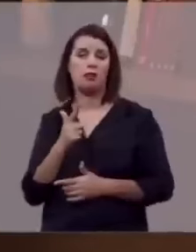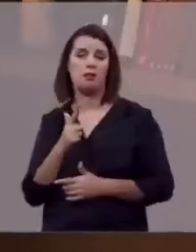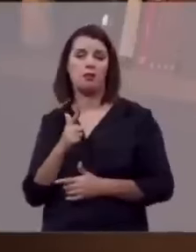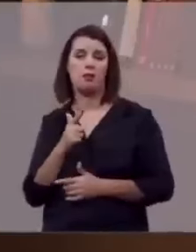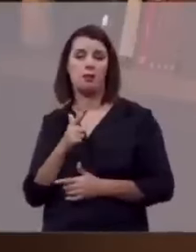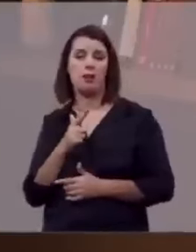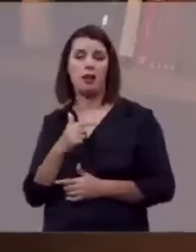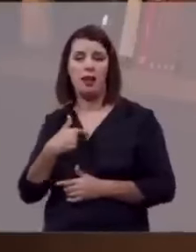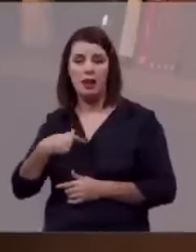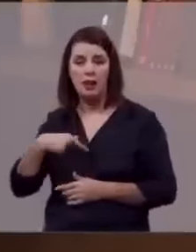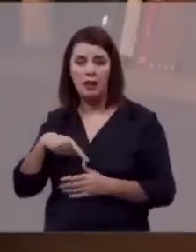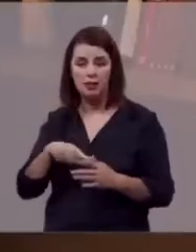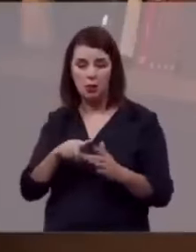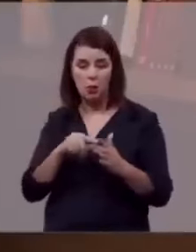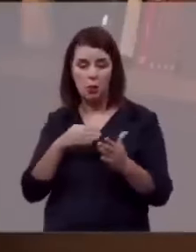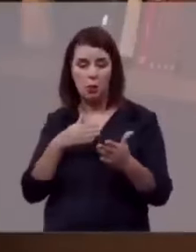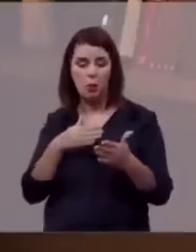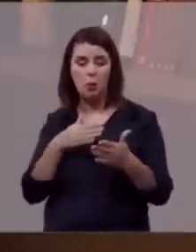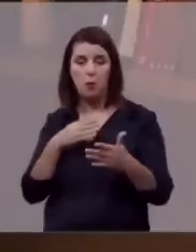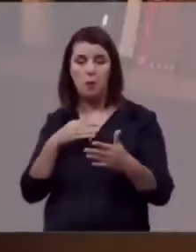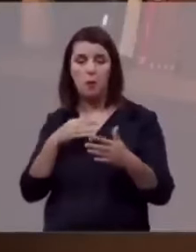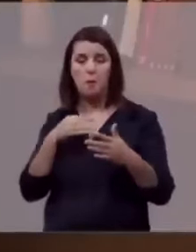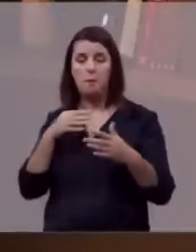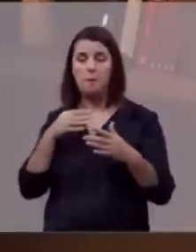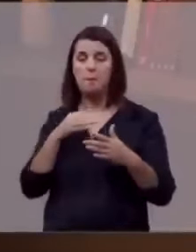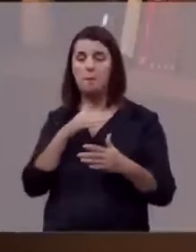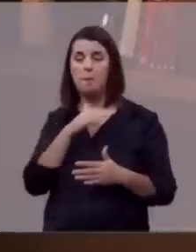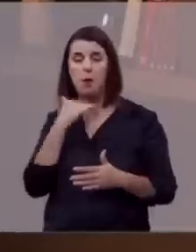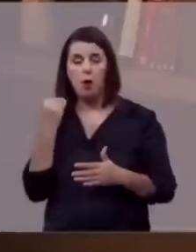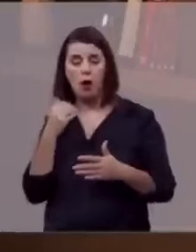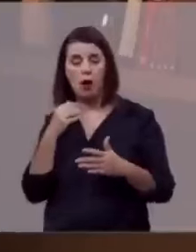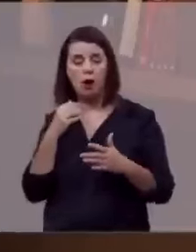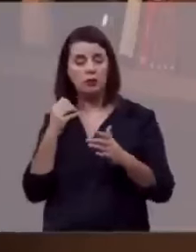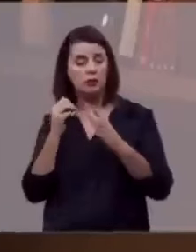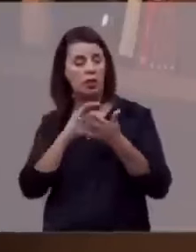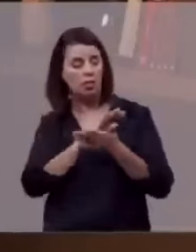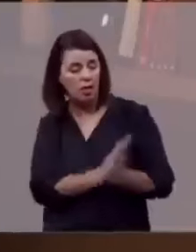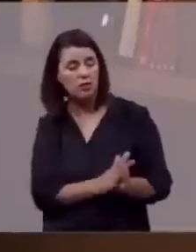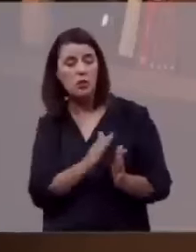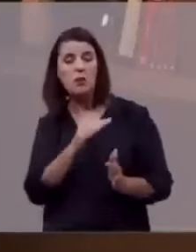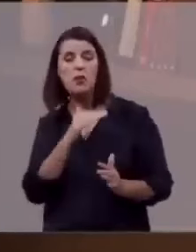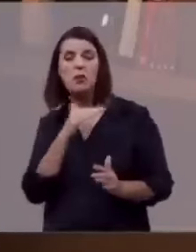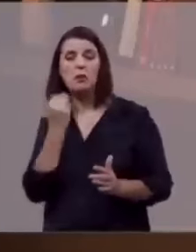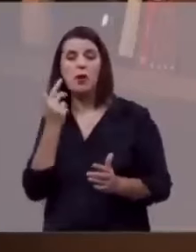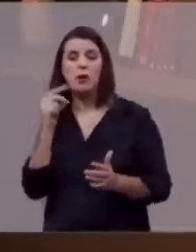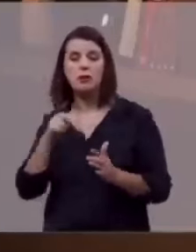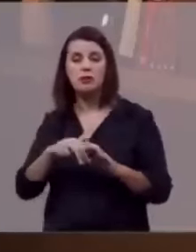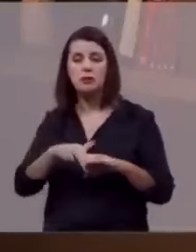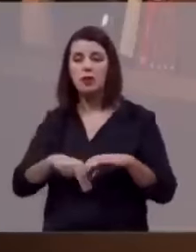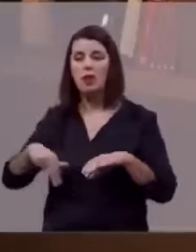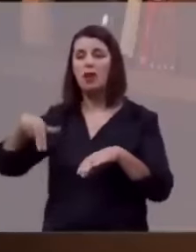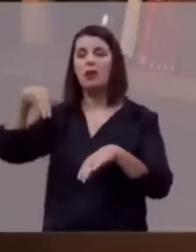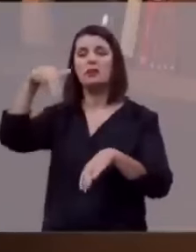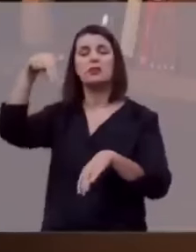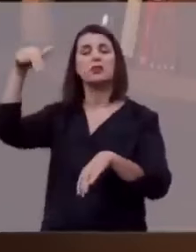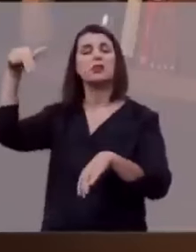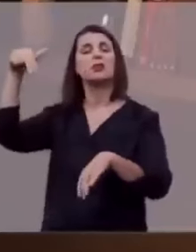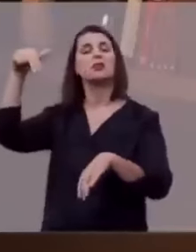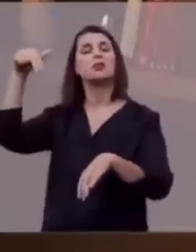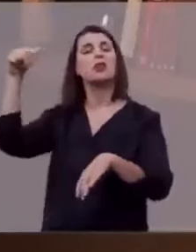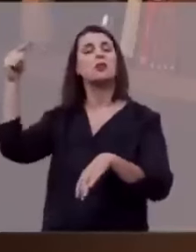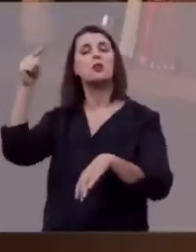Ele entrou nas entranhas da morte, arrancou o guilhão da morte, matou a morte e ressuscitou, inaugurando a